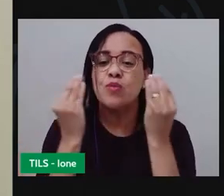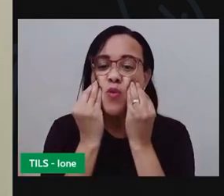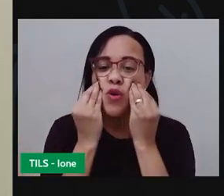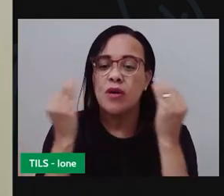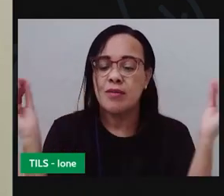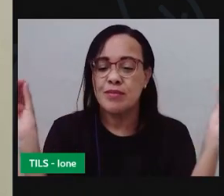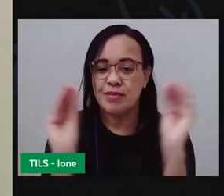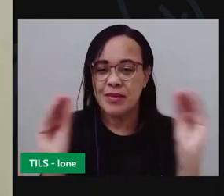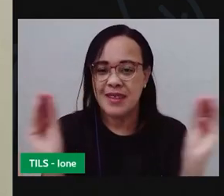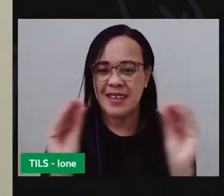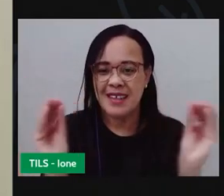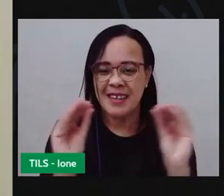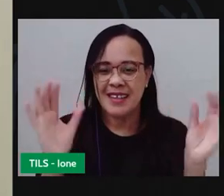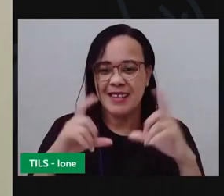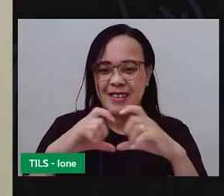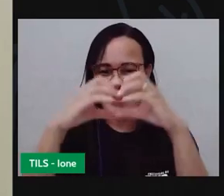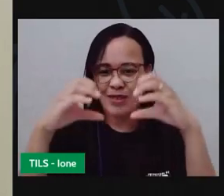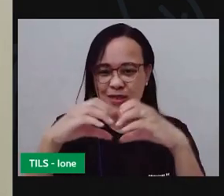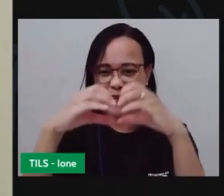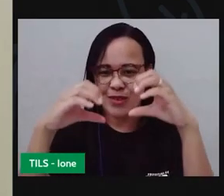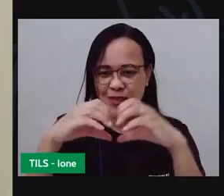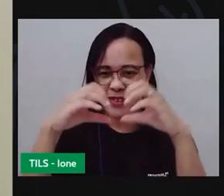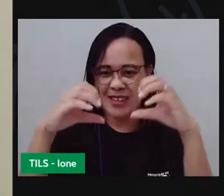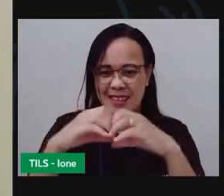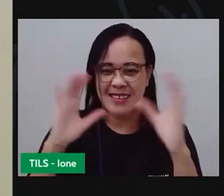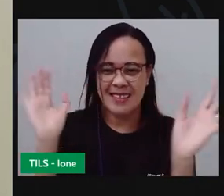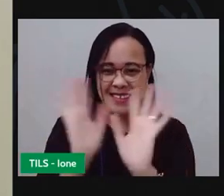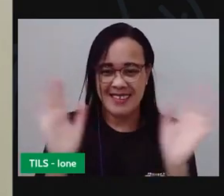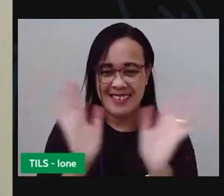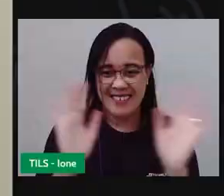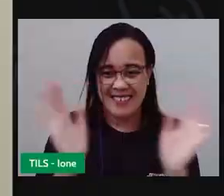beijo grande no coração até mais